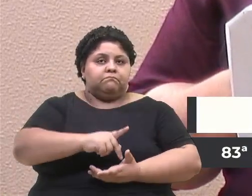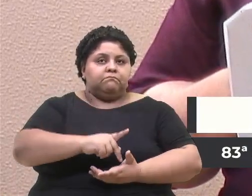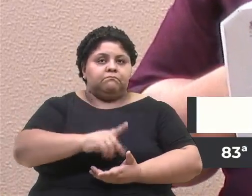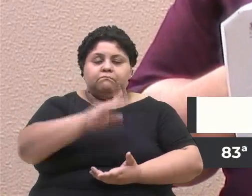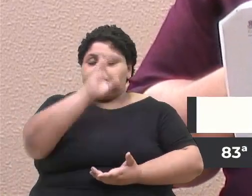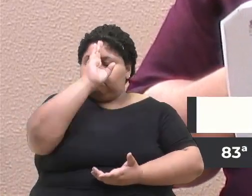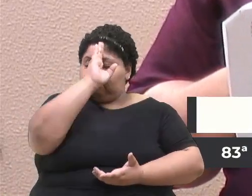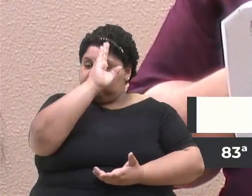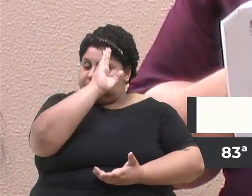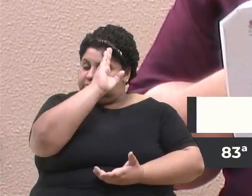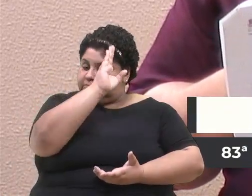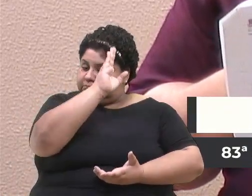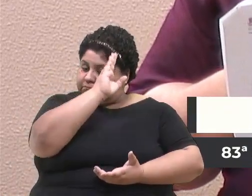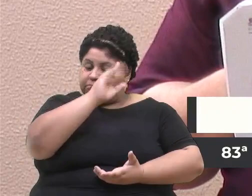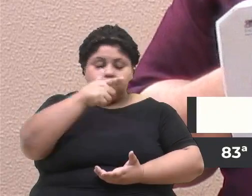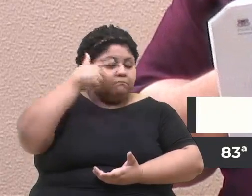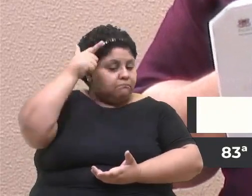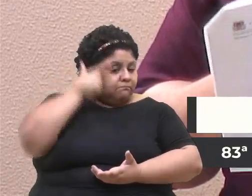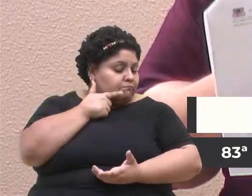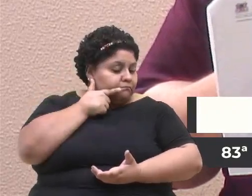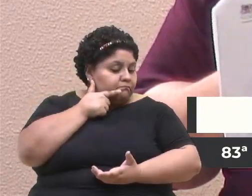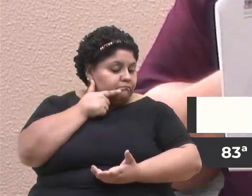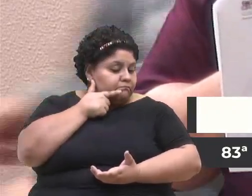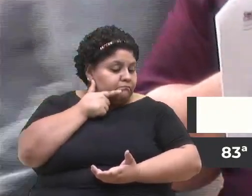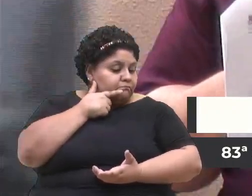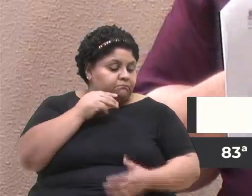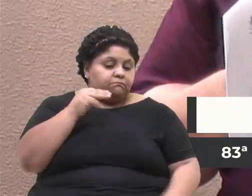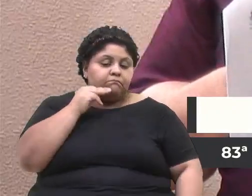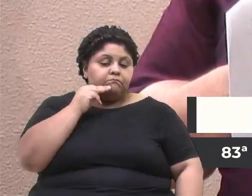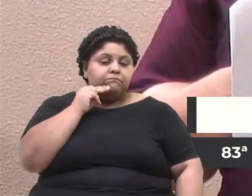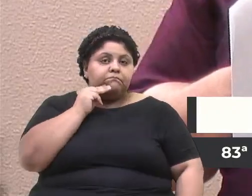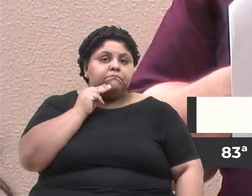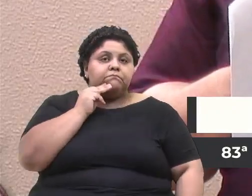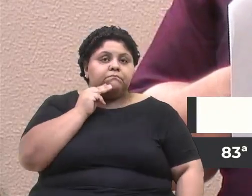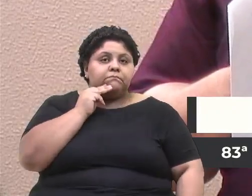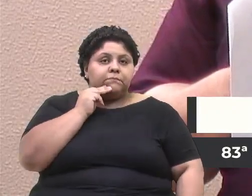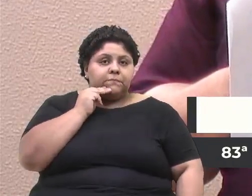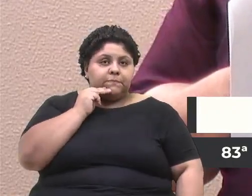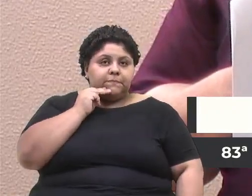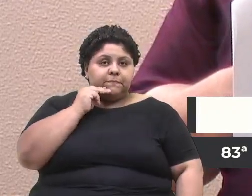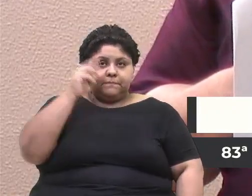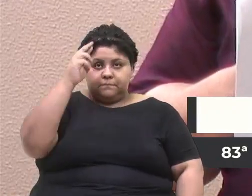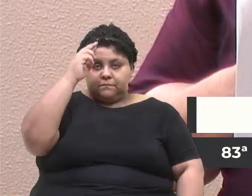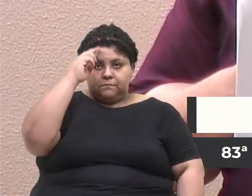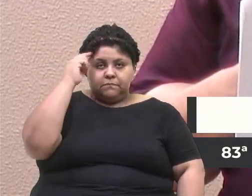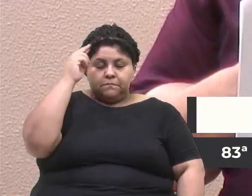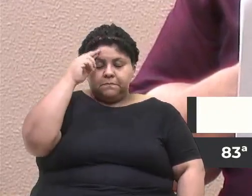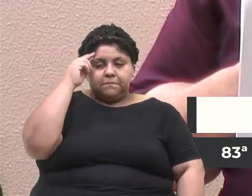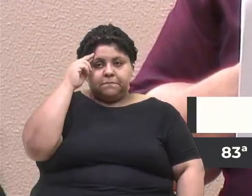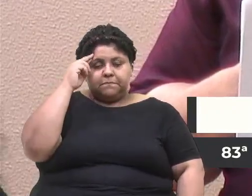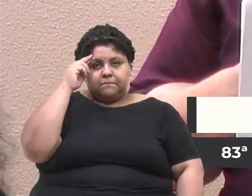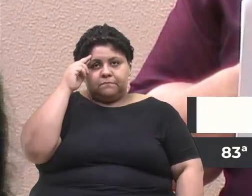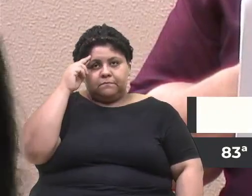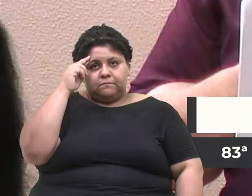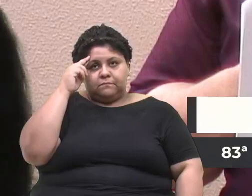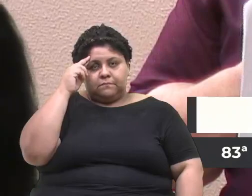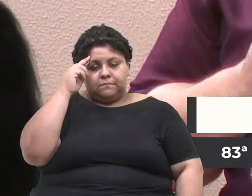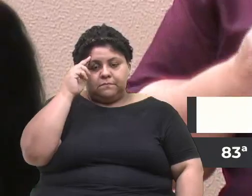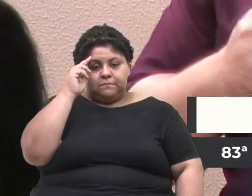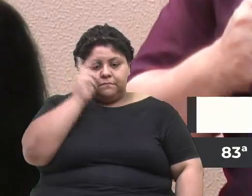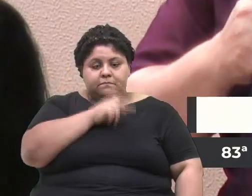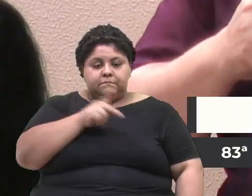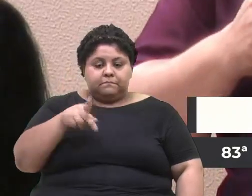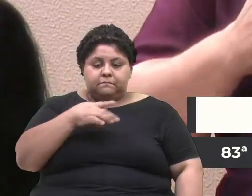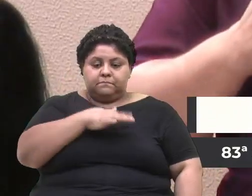vereador Lucas Carenato, vereadora Marissal Santos, vereador Rafael Malcorra Bueno e vereador Ricardo Zanquim. Era isso, senhor